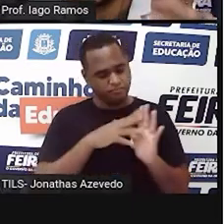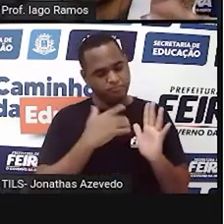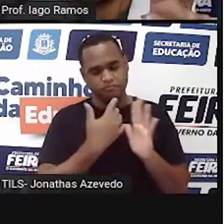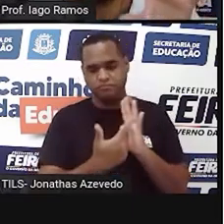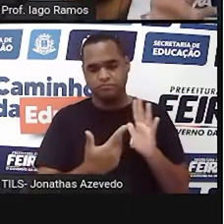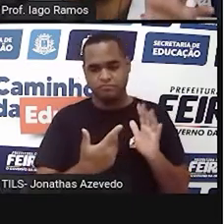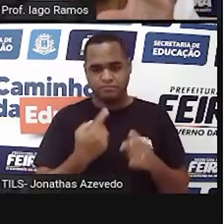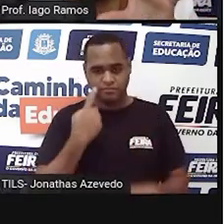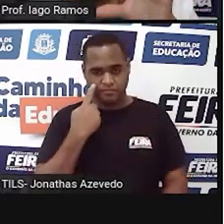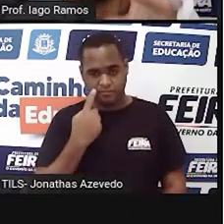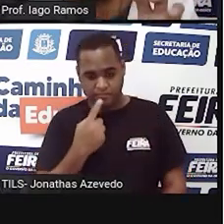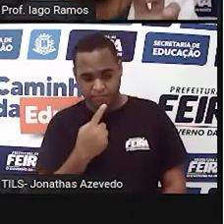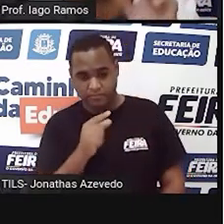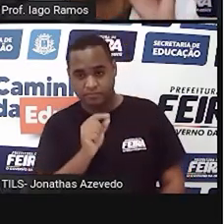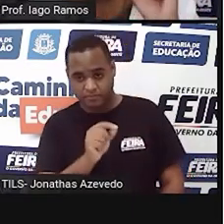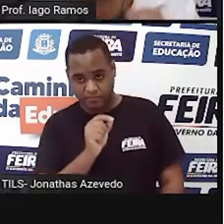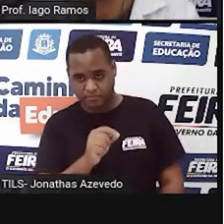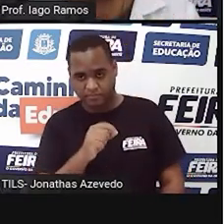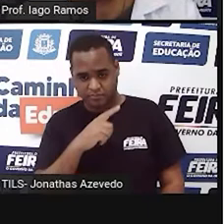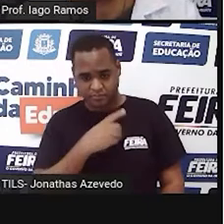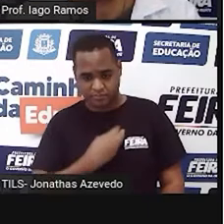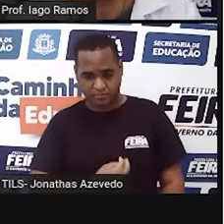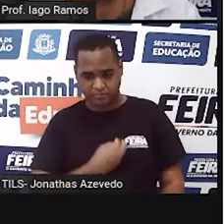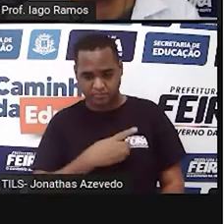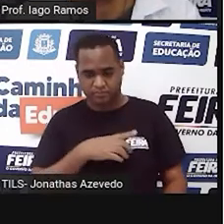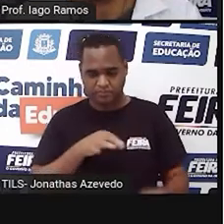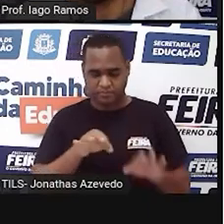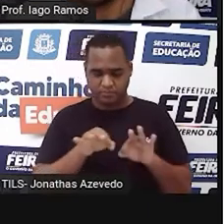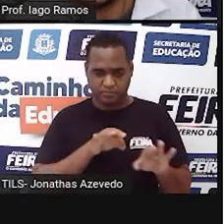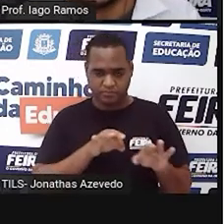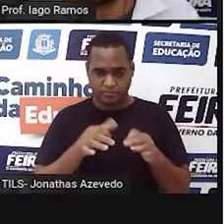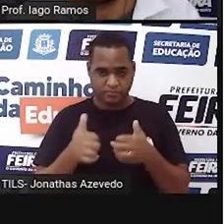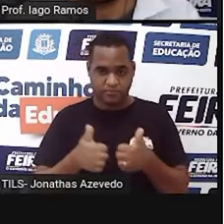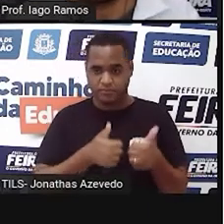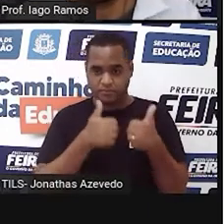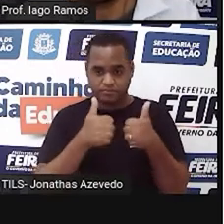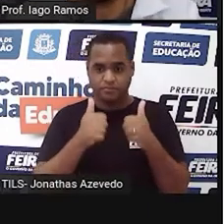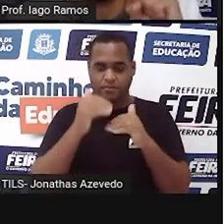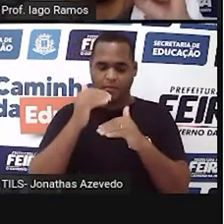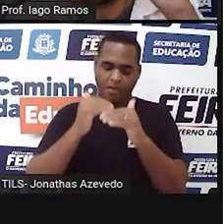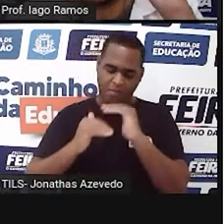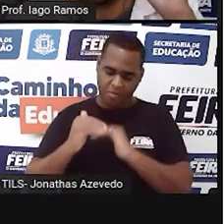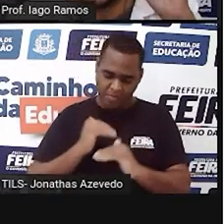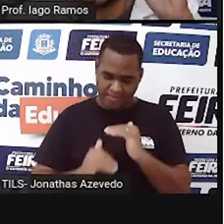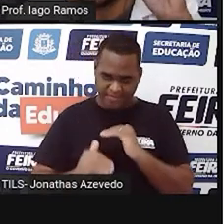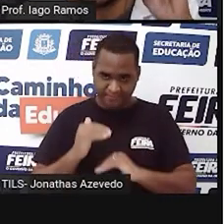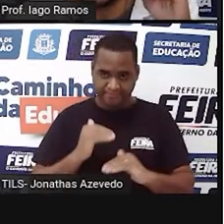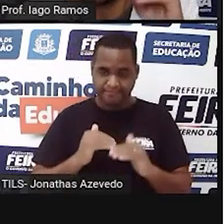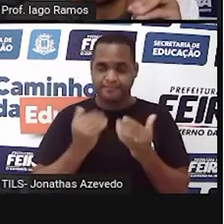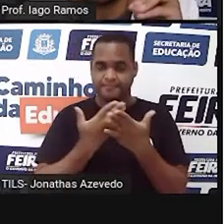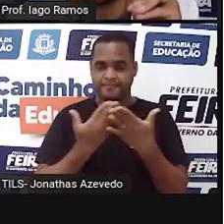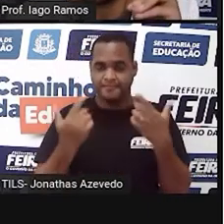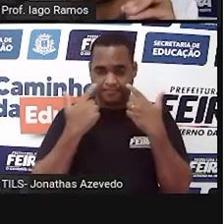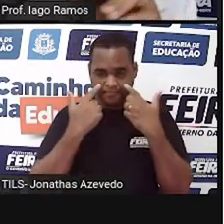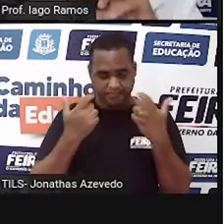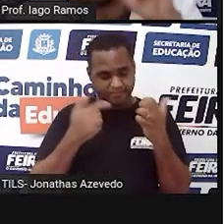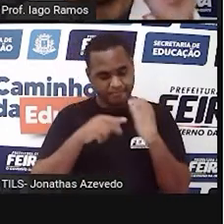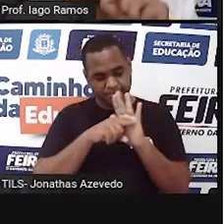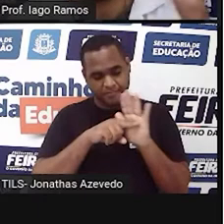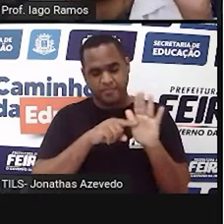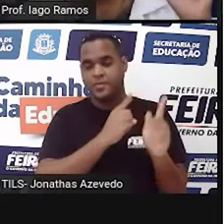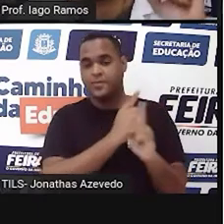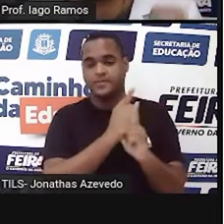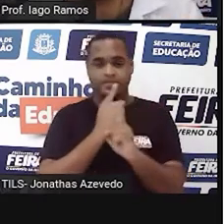Você olha para ver se ela está mesmo organizada de maneira decrescente. Enquanto você vai olhando, analisando direitinho,